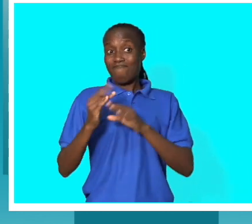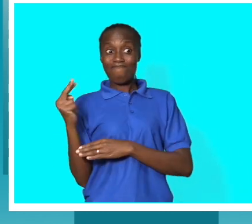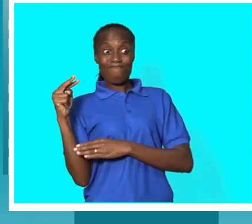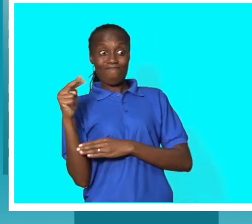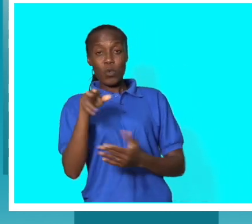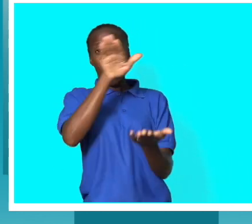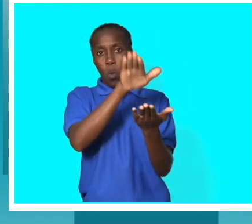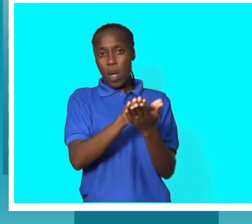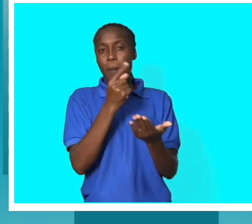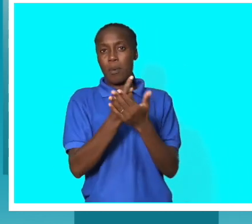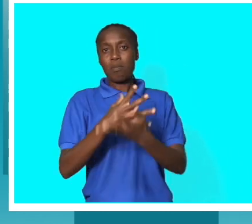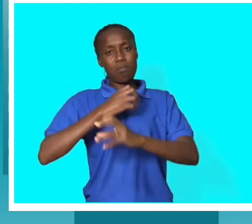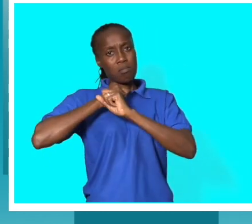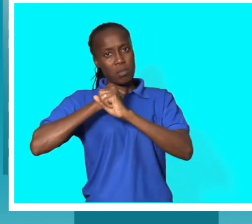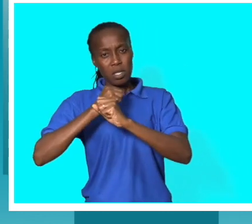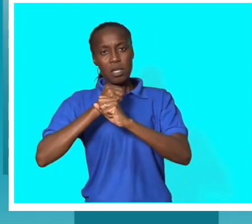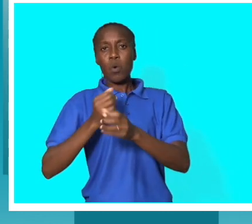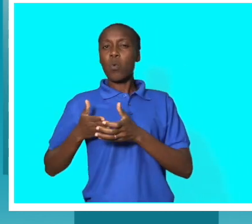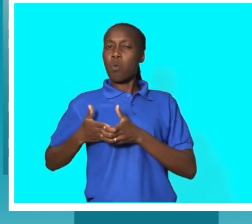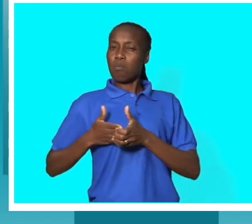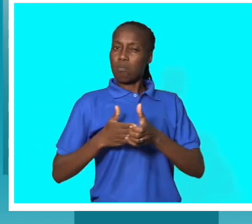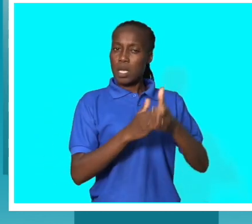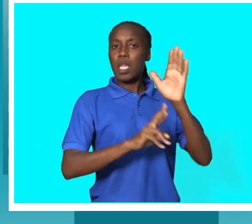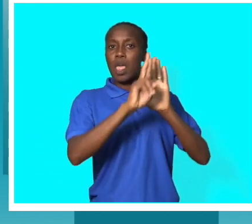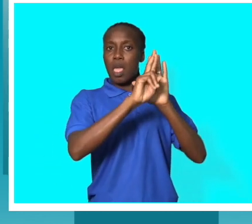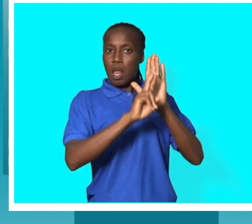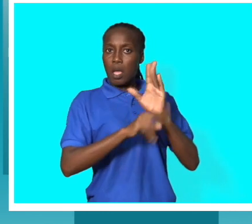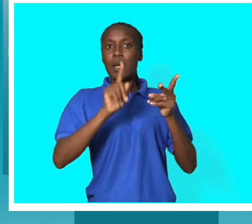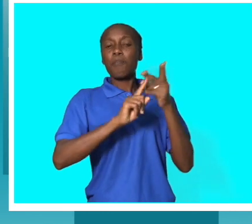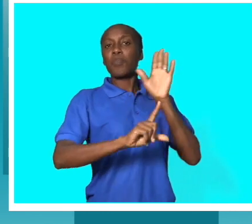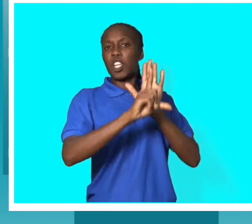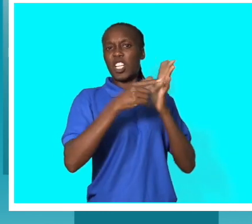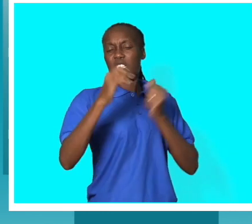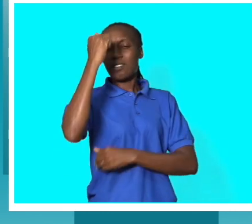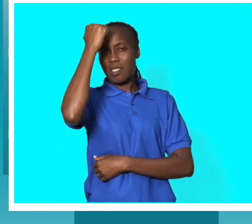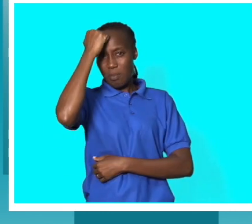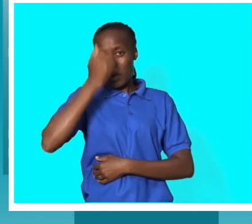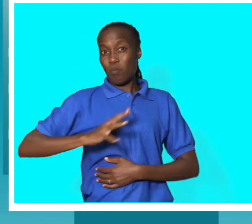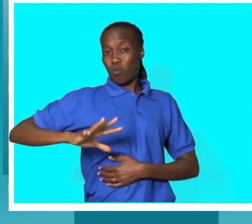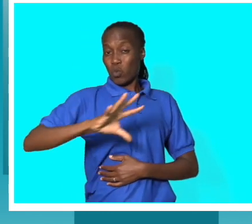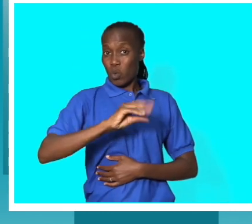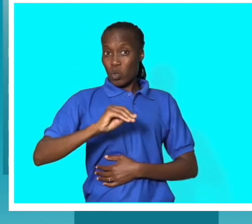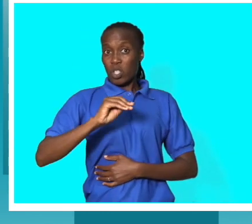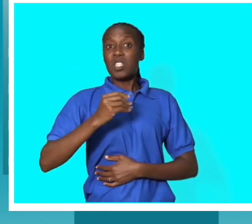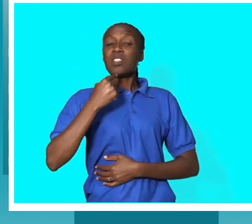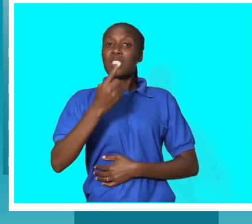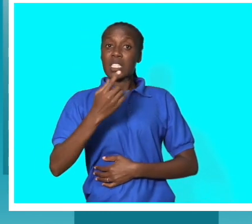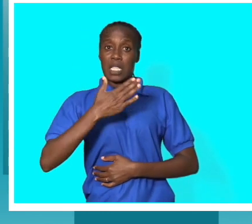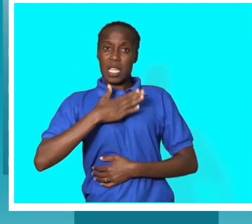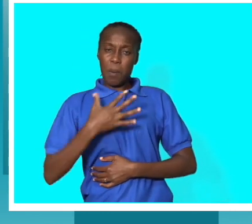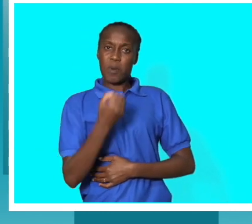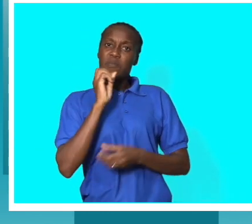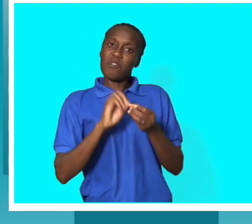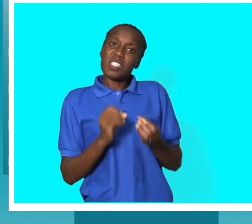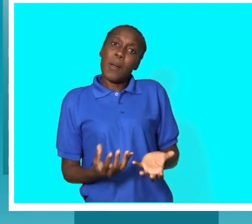de fazer cumprir essas regras, essas leis. Temos consciência disso e é por isso que eu disse que vamos fazer os